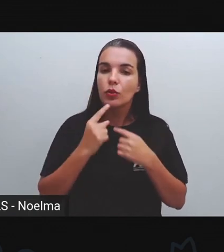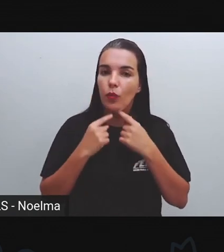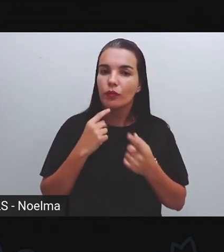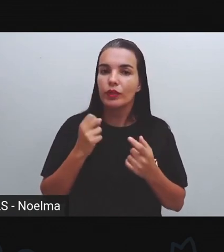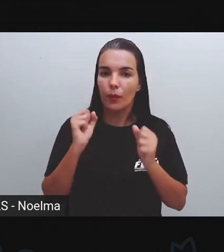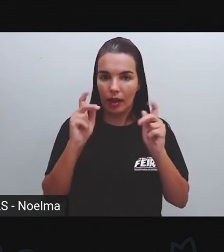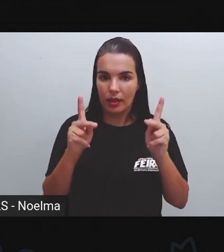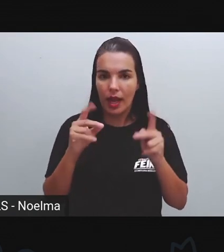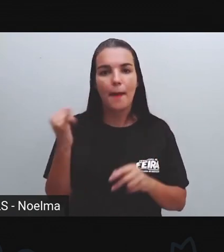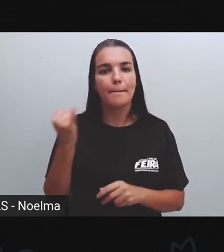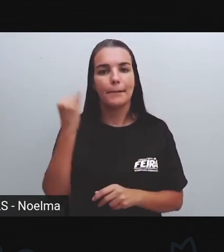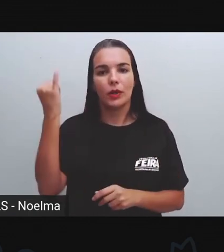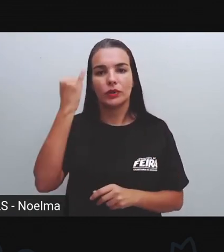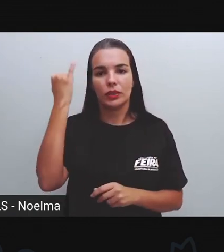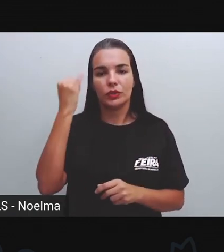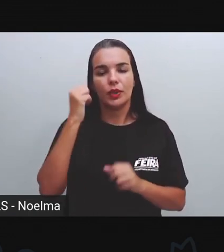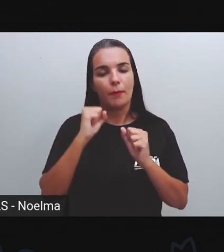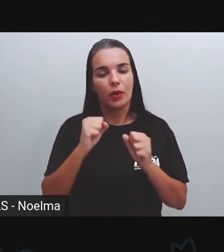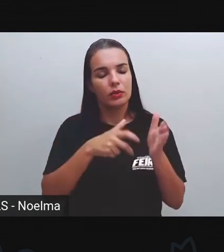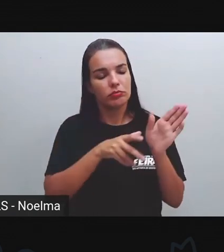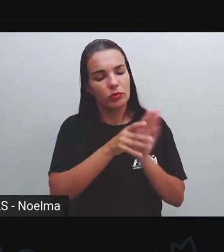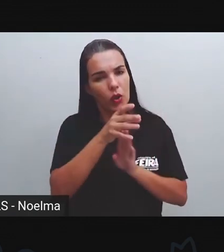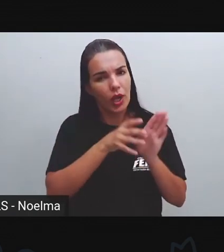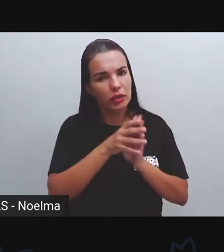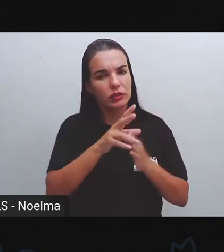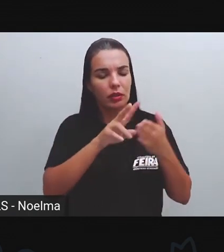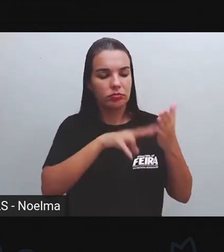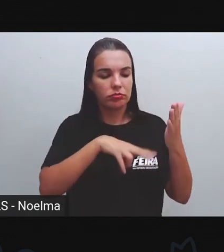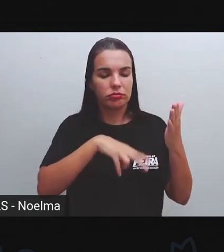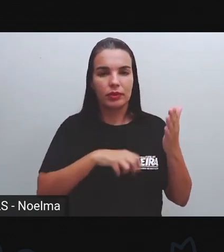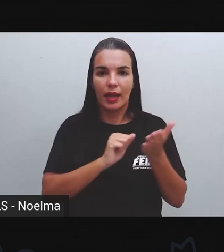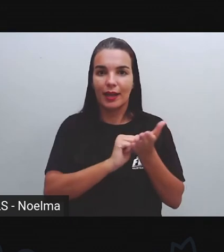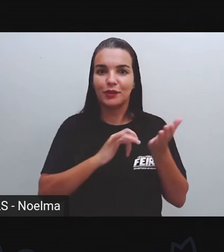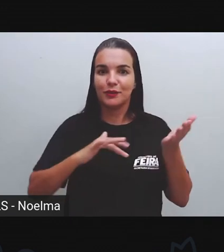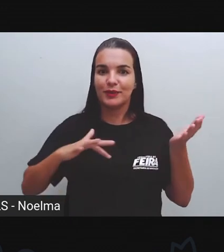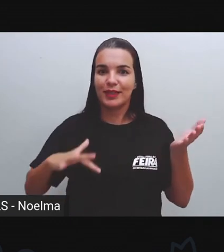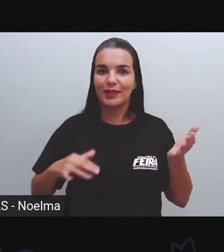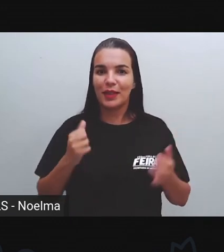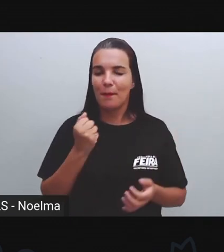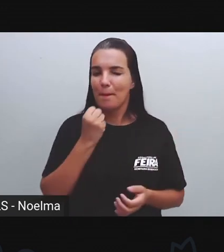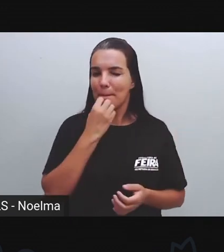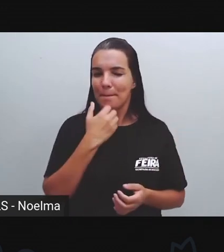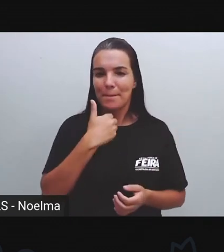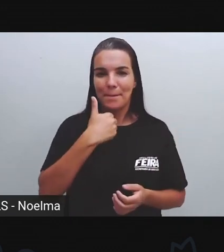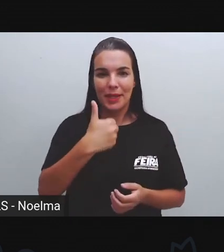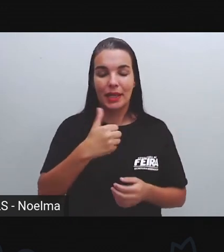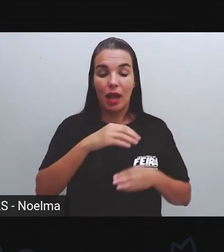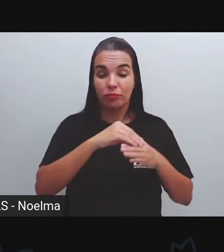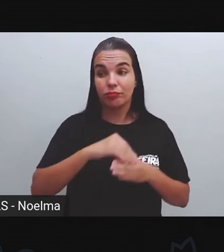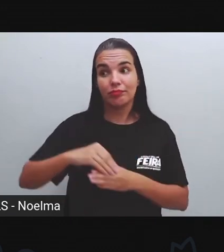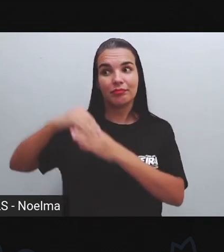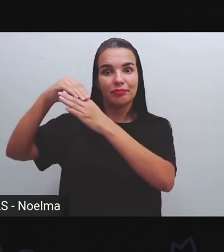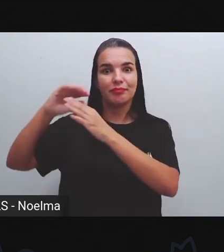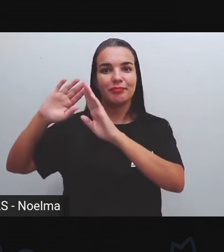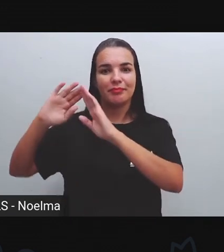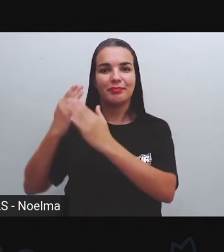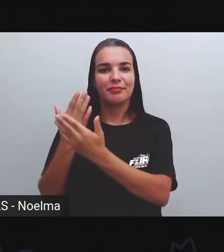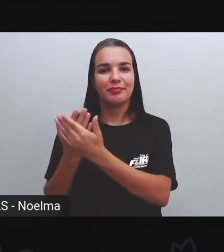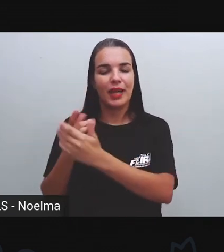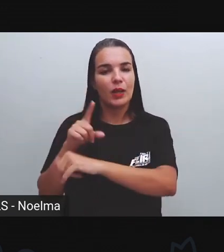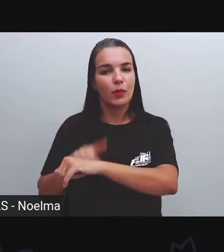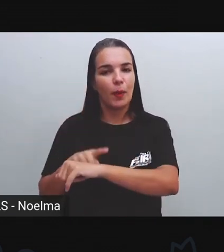direitinho aí as orientações dos seus professores e realizem essas atividades. E levem essas atividades às escolas no momento